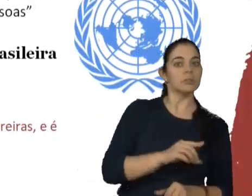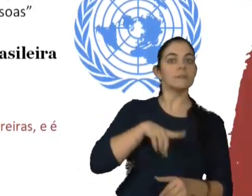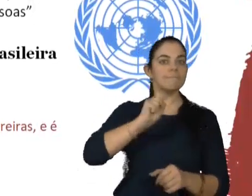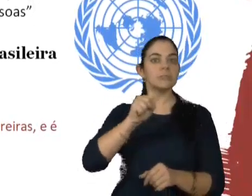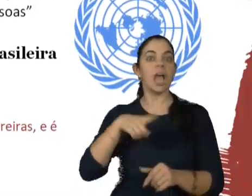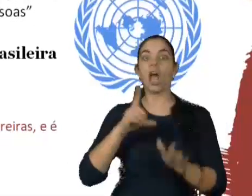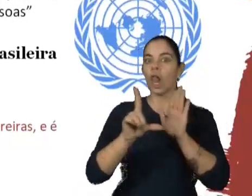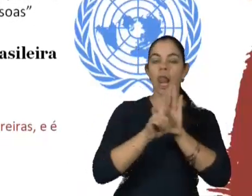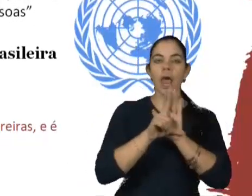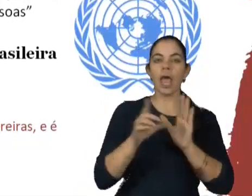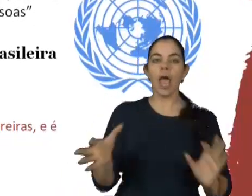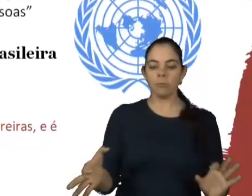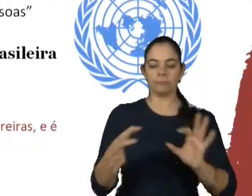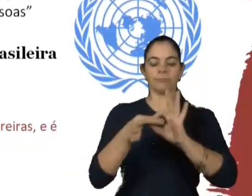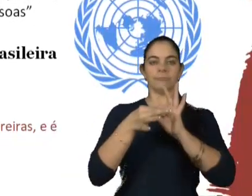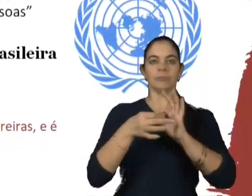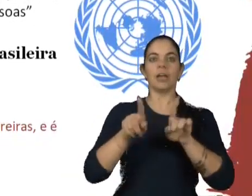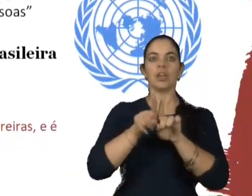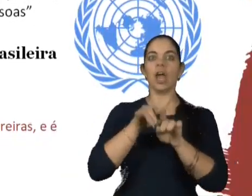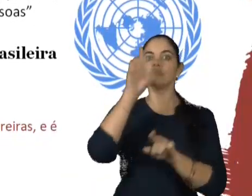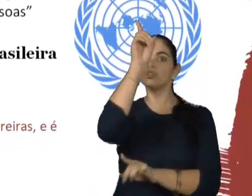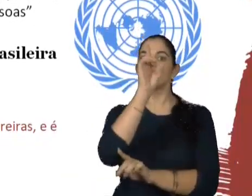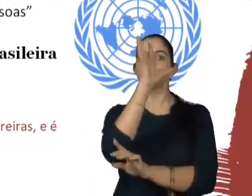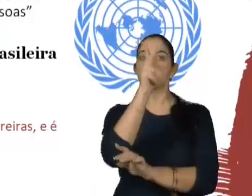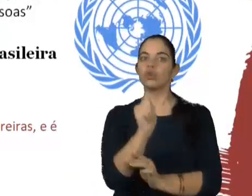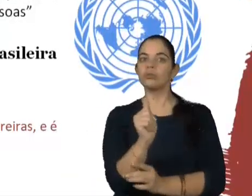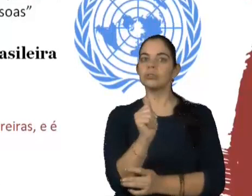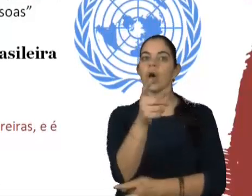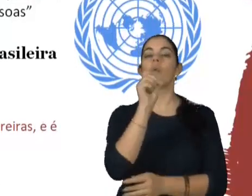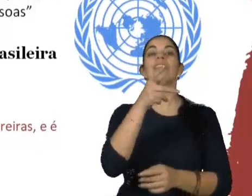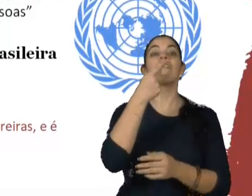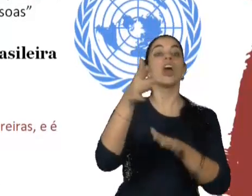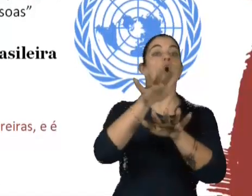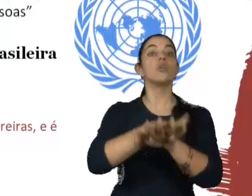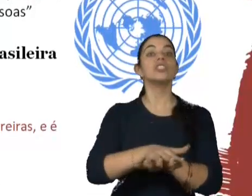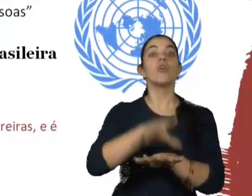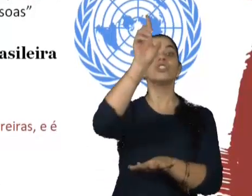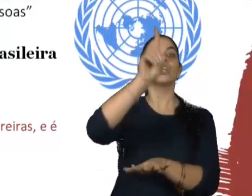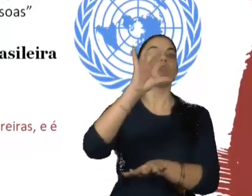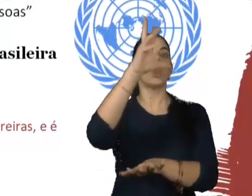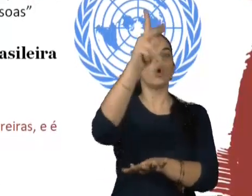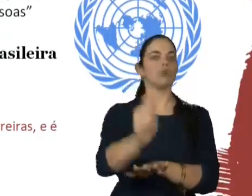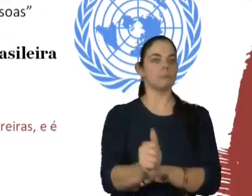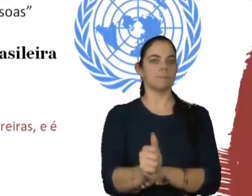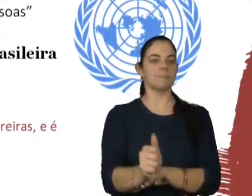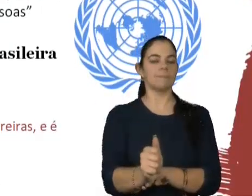Essas leis, portanto, elas garantem o direito de todos. Quando a gente fala em inclusão, a gente está falando do direito de todos